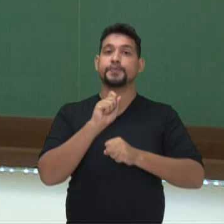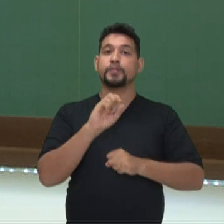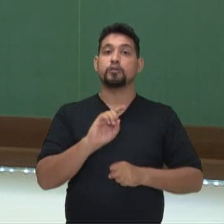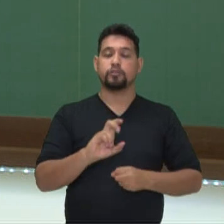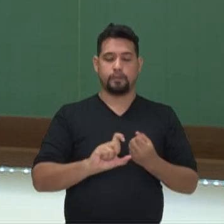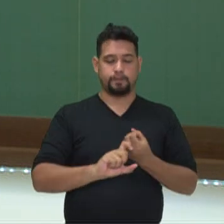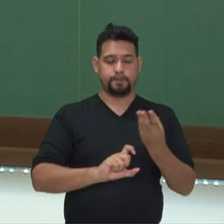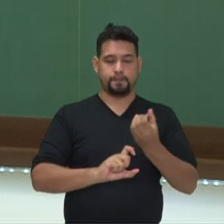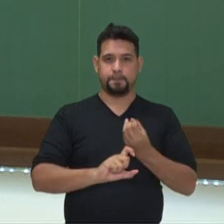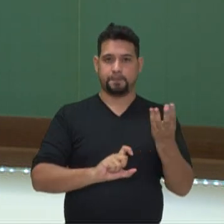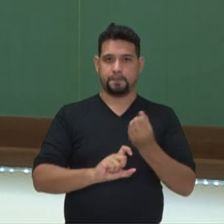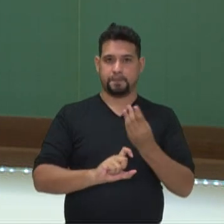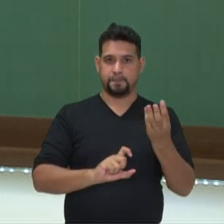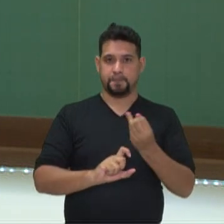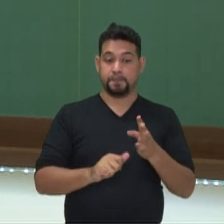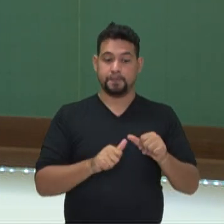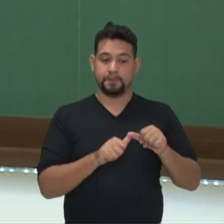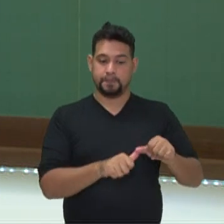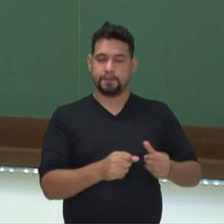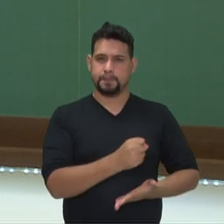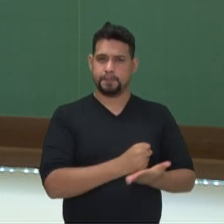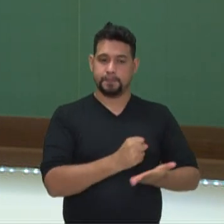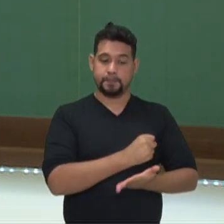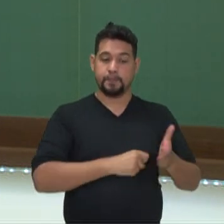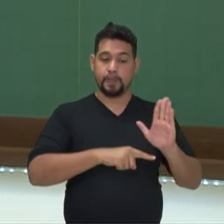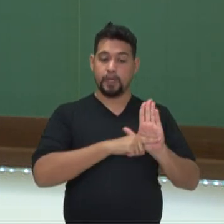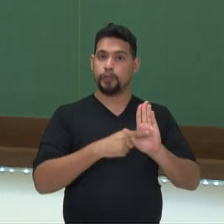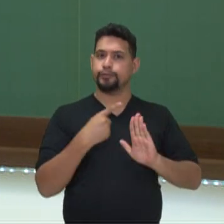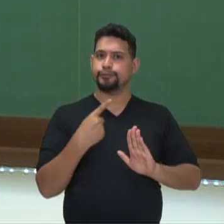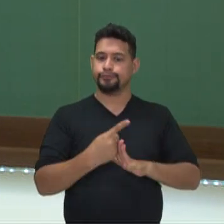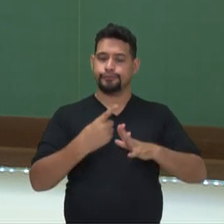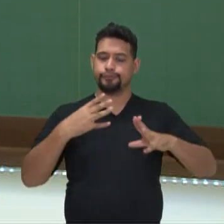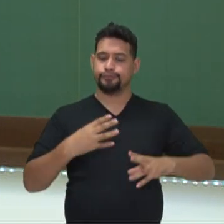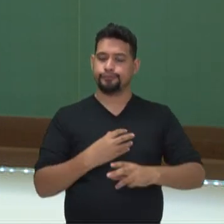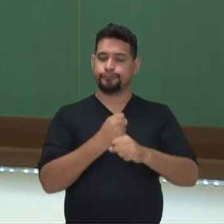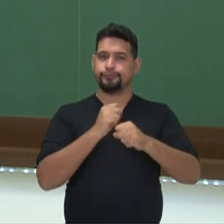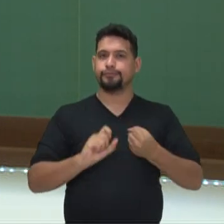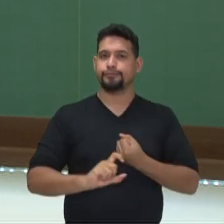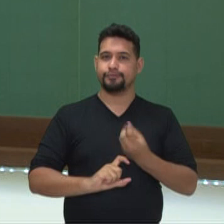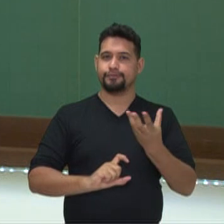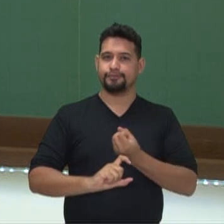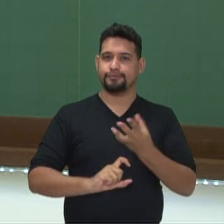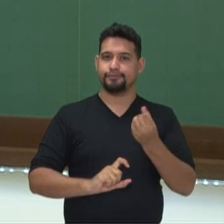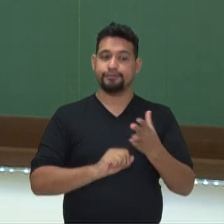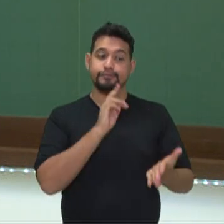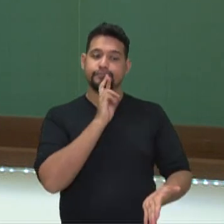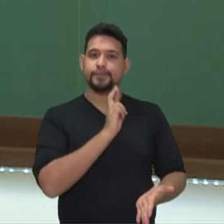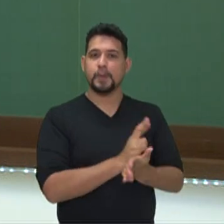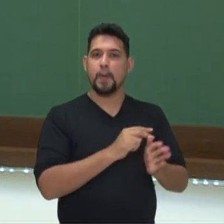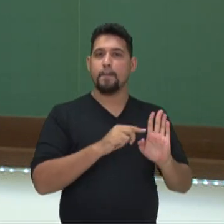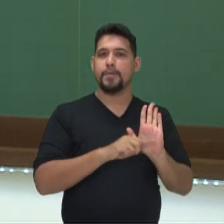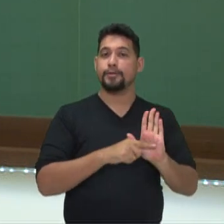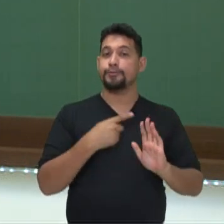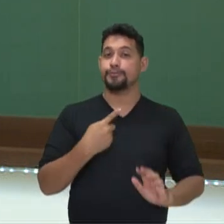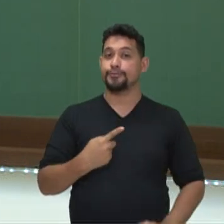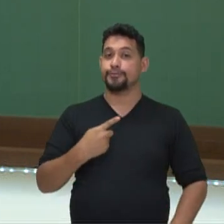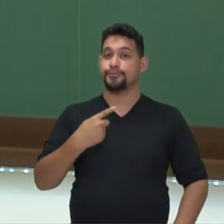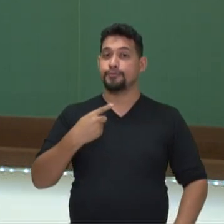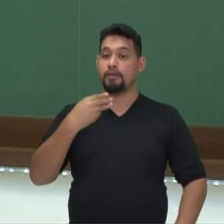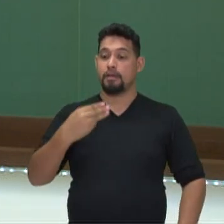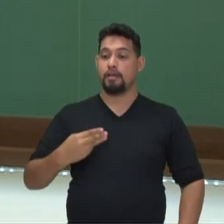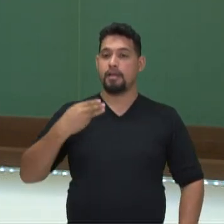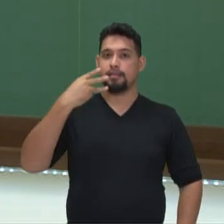expoentes. Então eu conservo a base menos 1 e somo os expoentes. Resultado, menos 1 elevado à